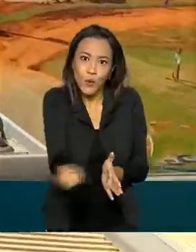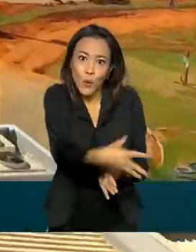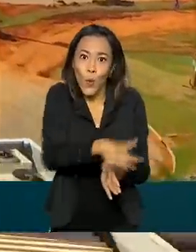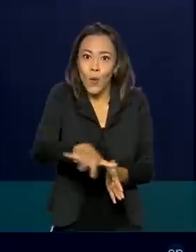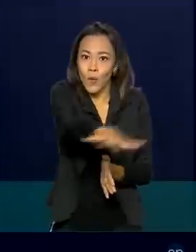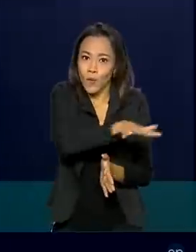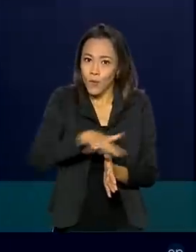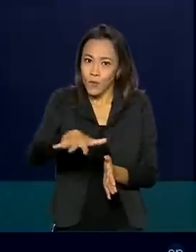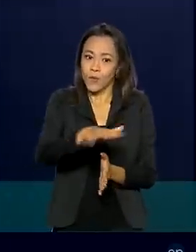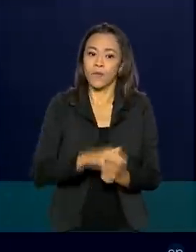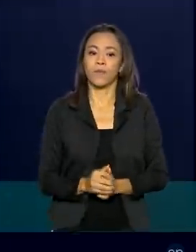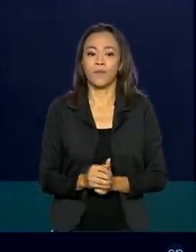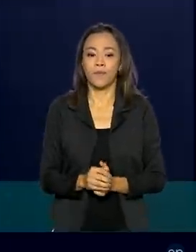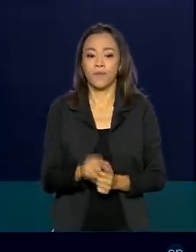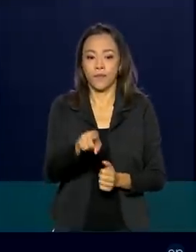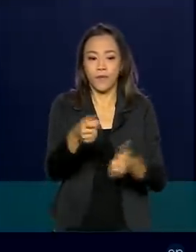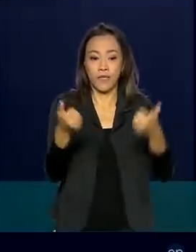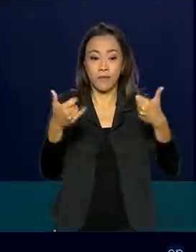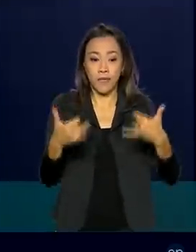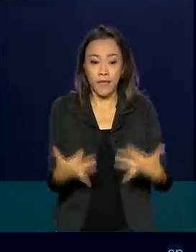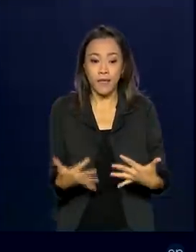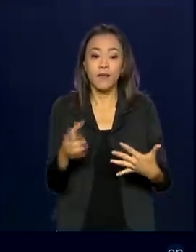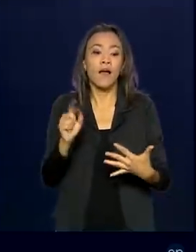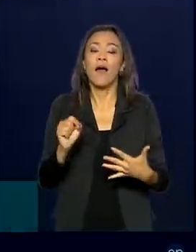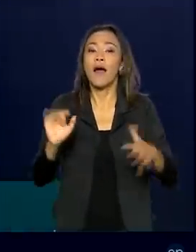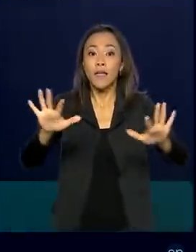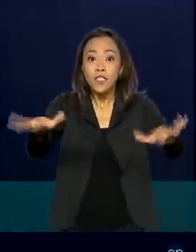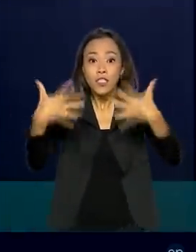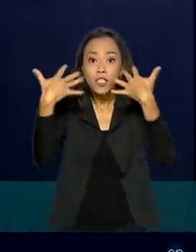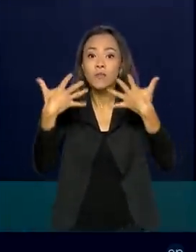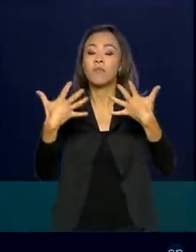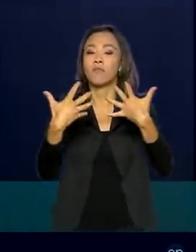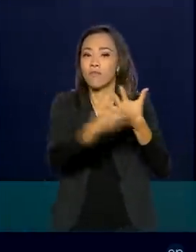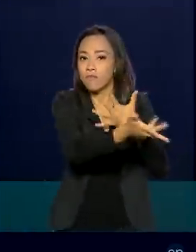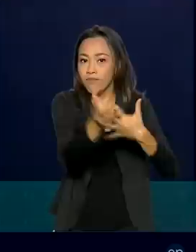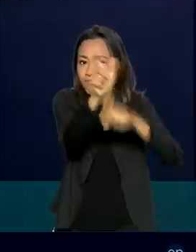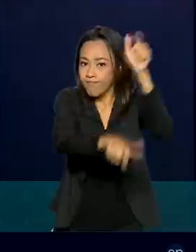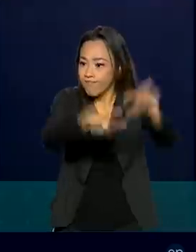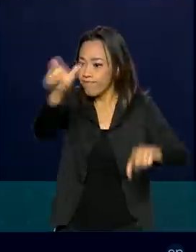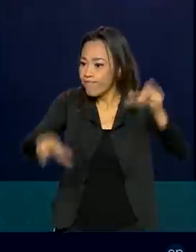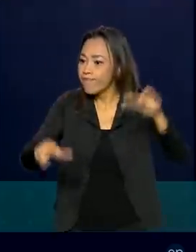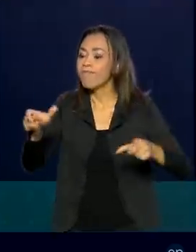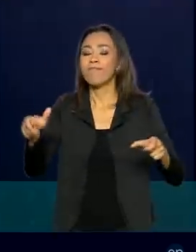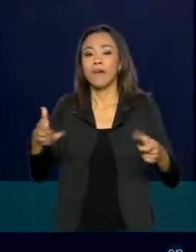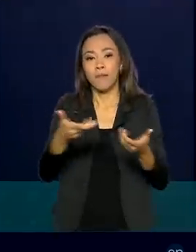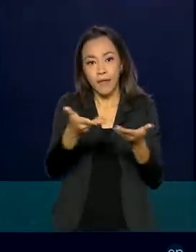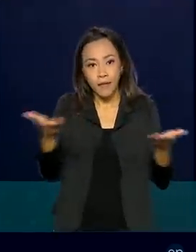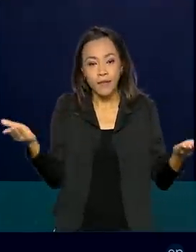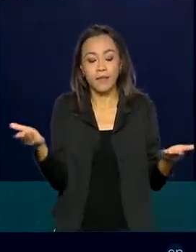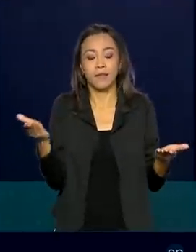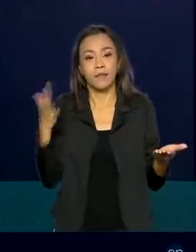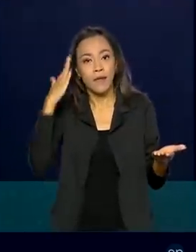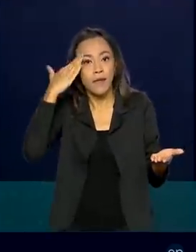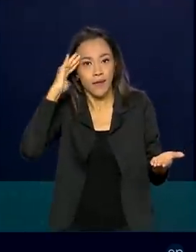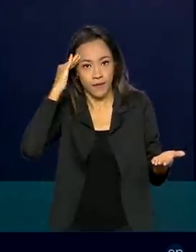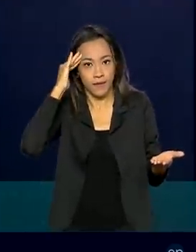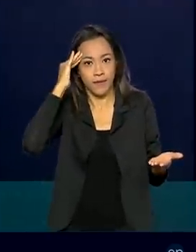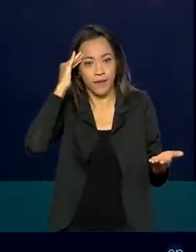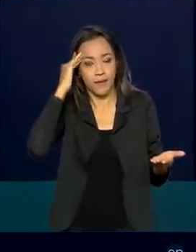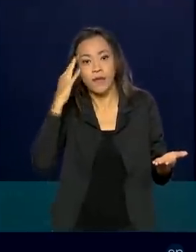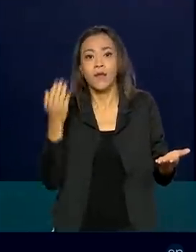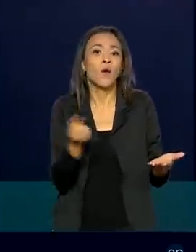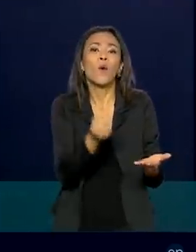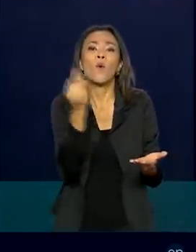previstas. Uma das ideias do combustível do futuro é chamar todos esses atores, entender em que status isso está,